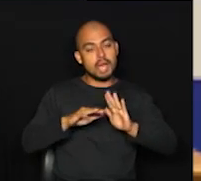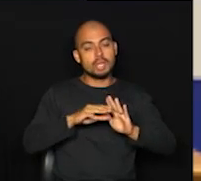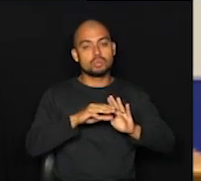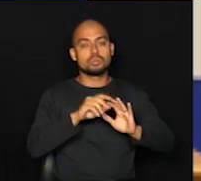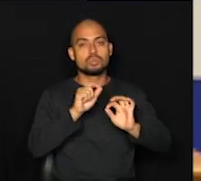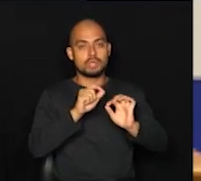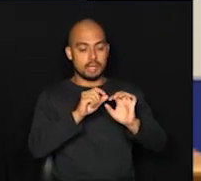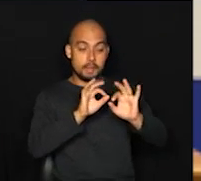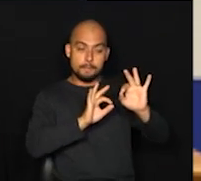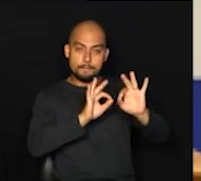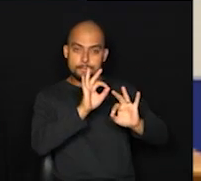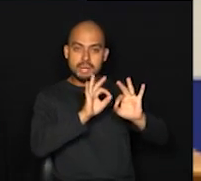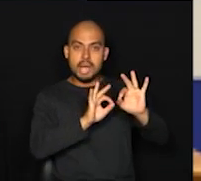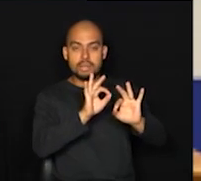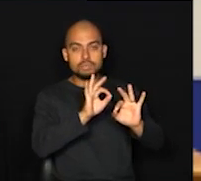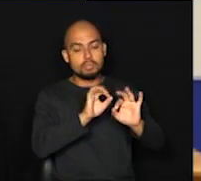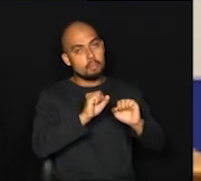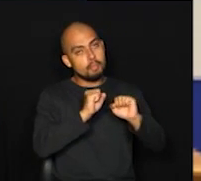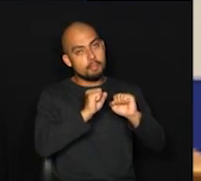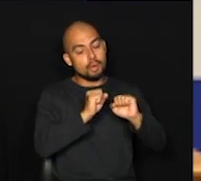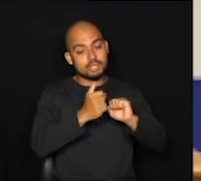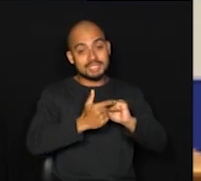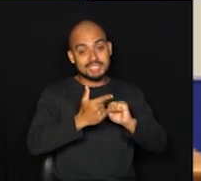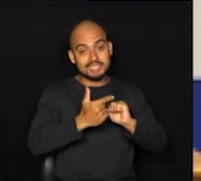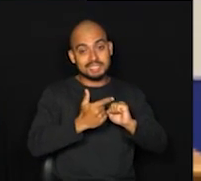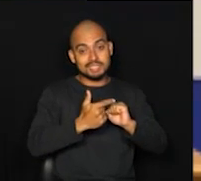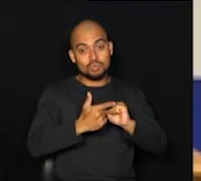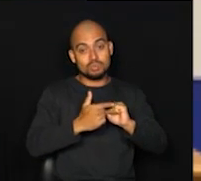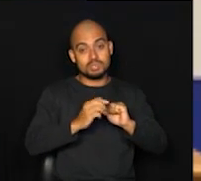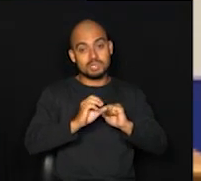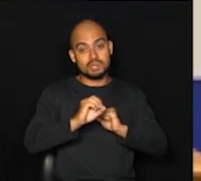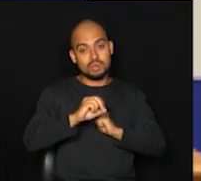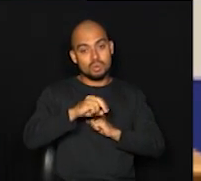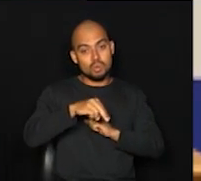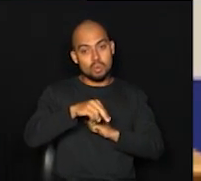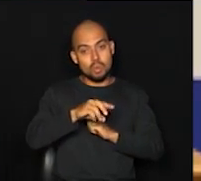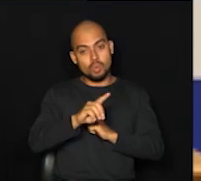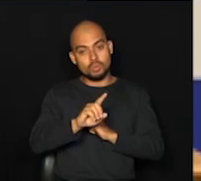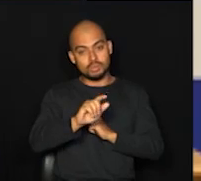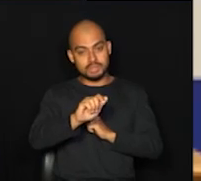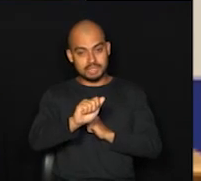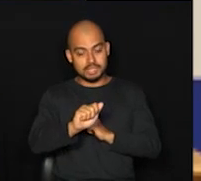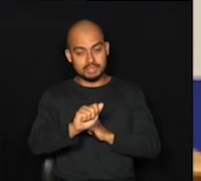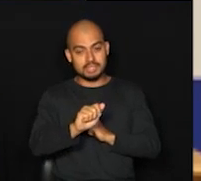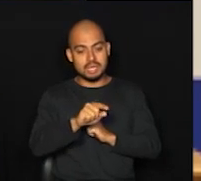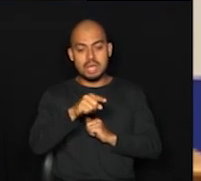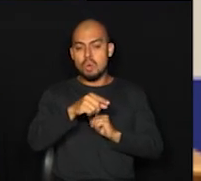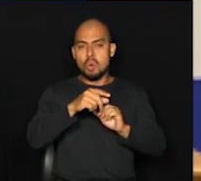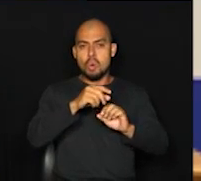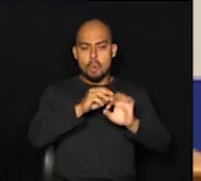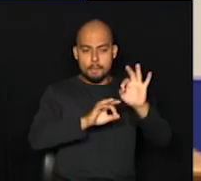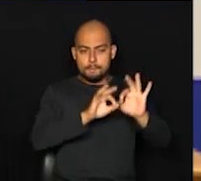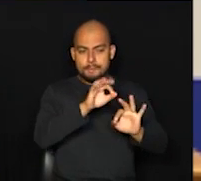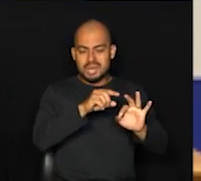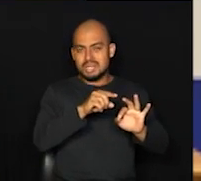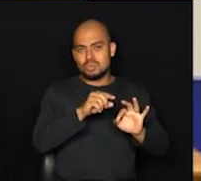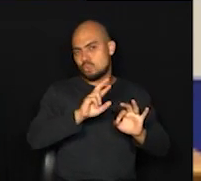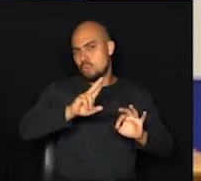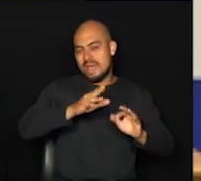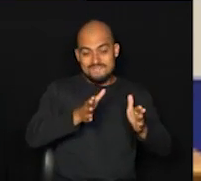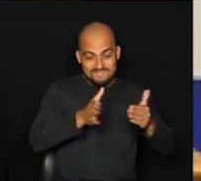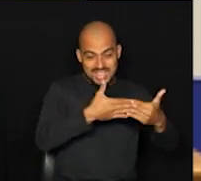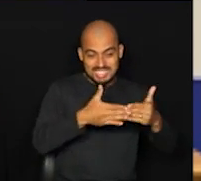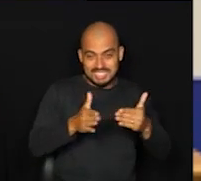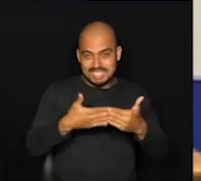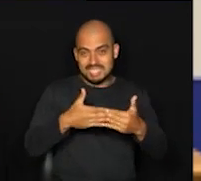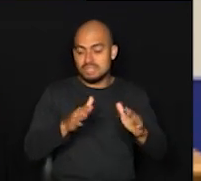contingência por uma possível segunda onda. Esse plano não fala nada de fechar e de abrir nada, não tem nada disso. Ele é